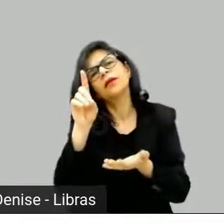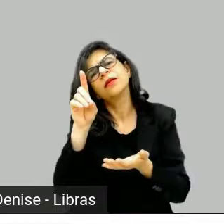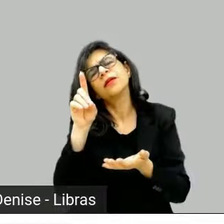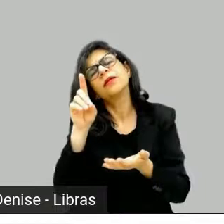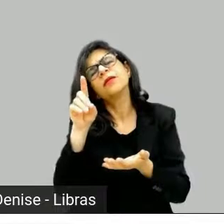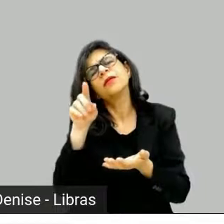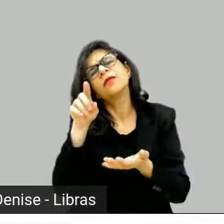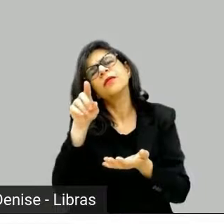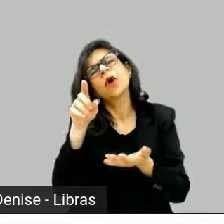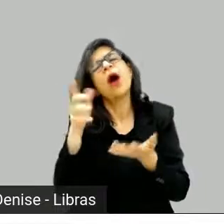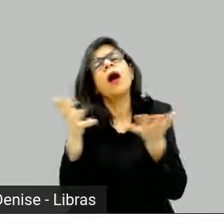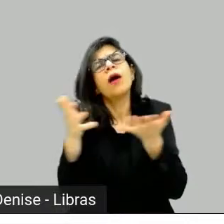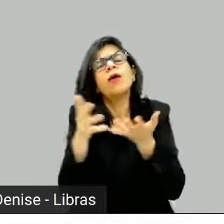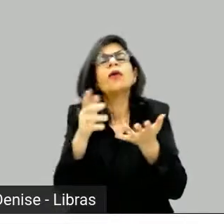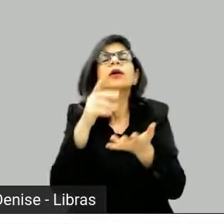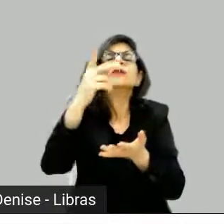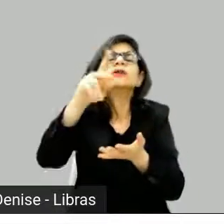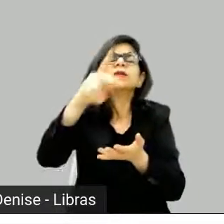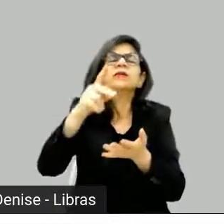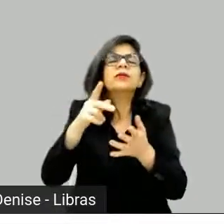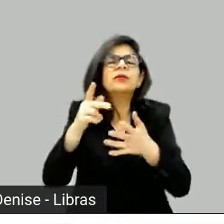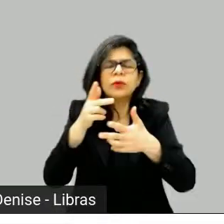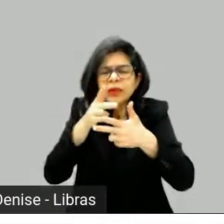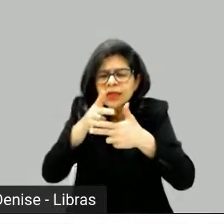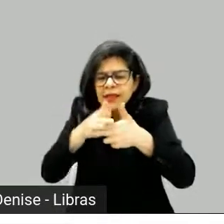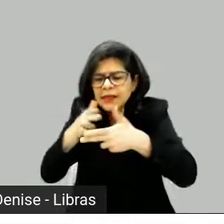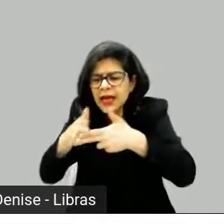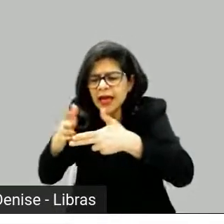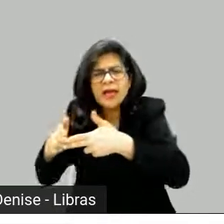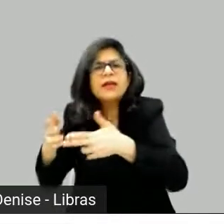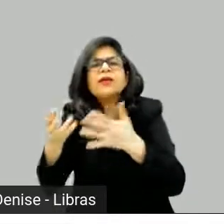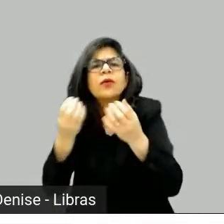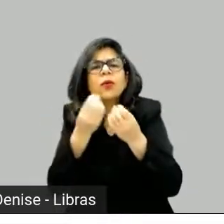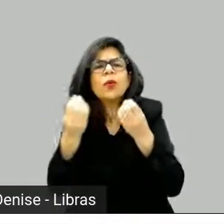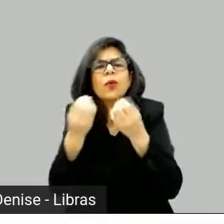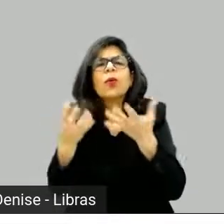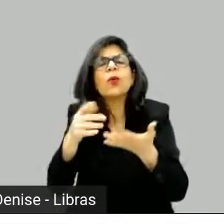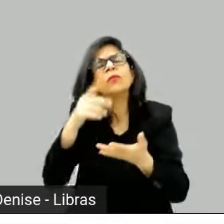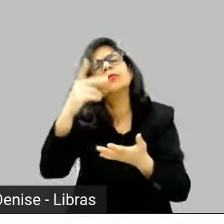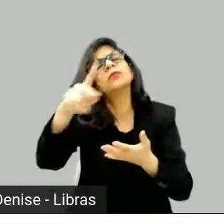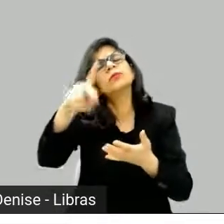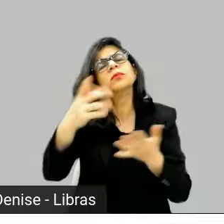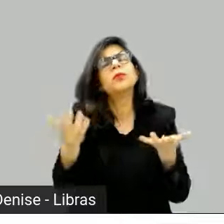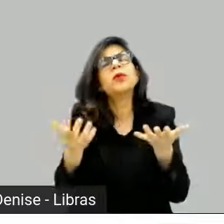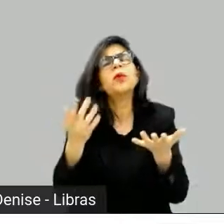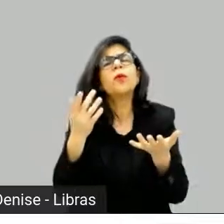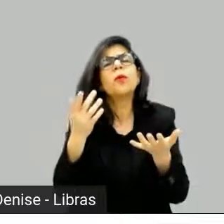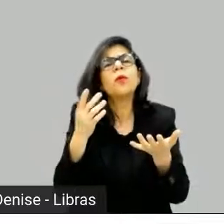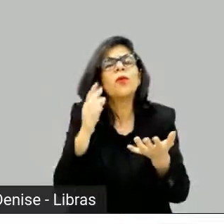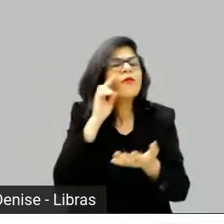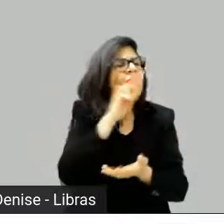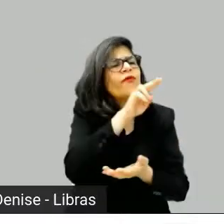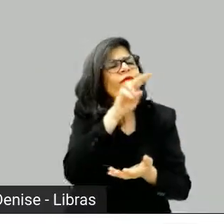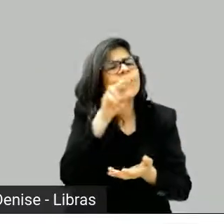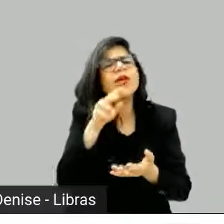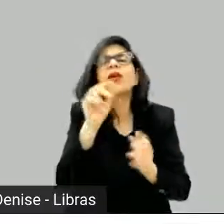você sabe quando a gente está hate watching, você está assistindo e detestando e por algum motivo não consegue parar?